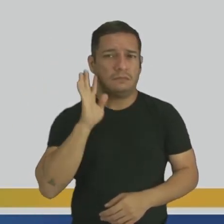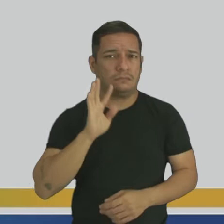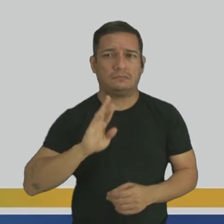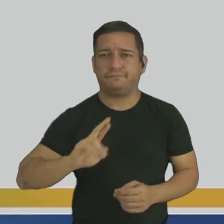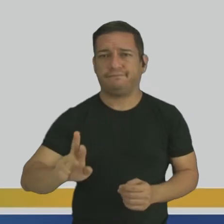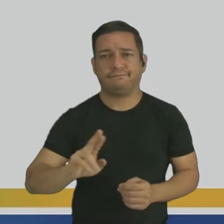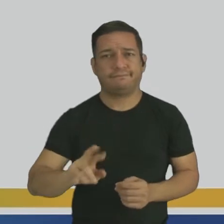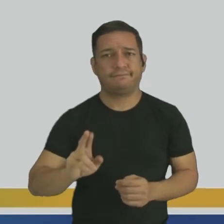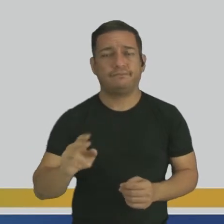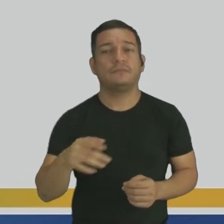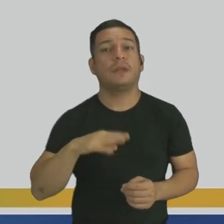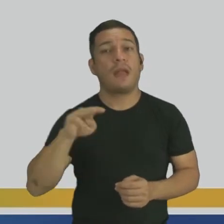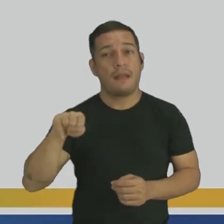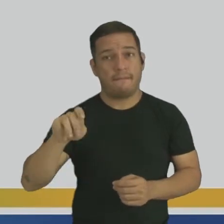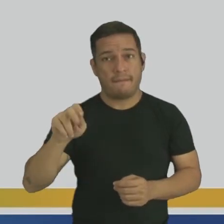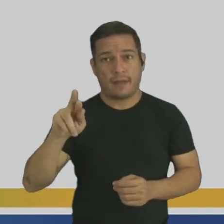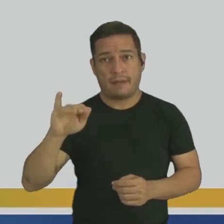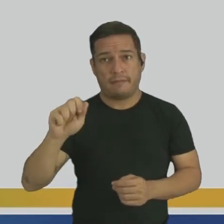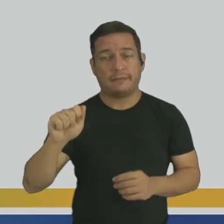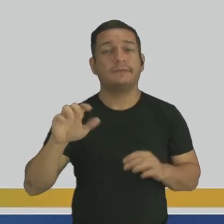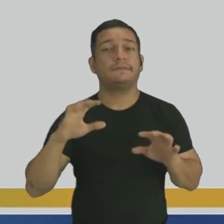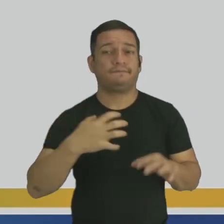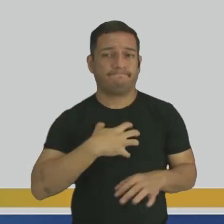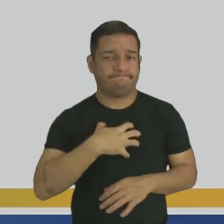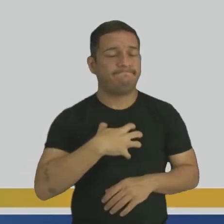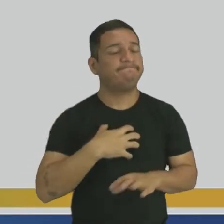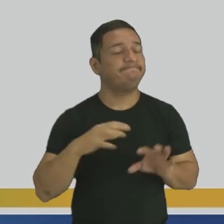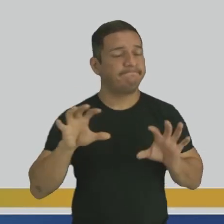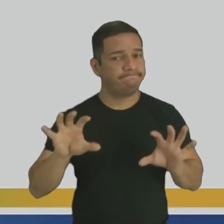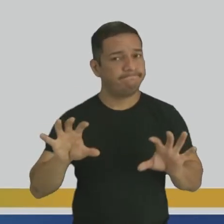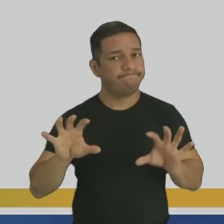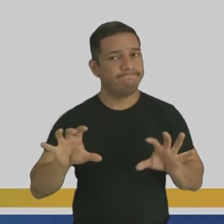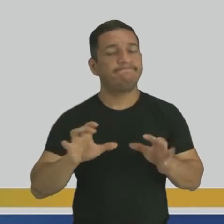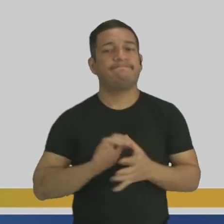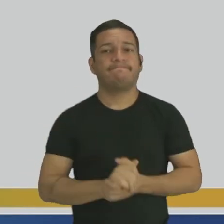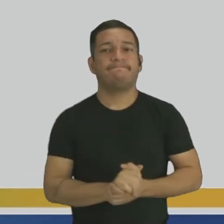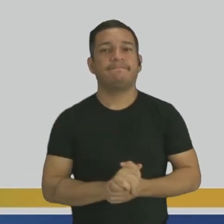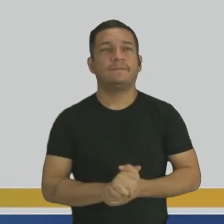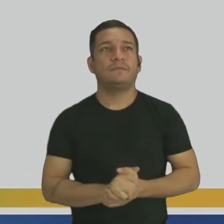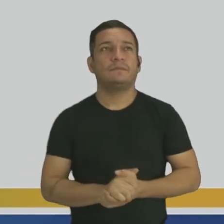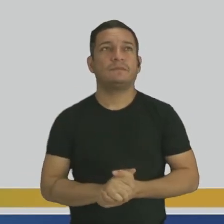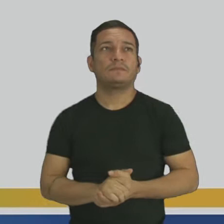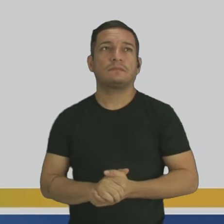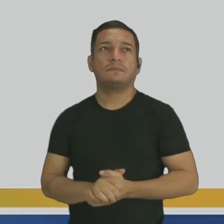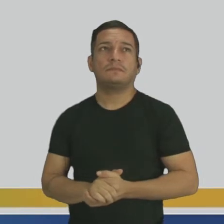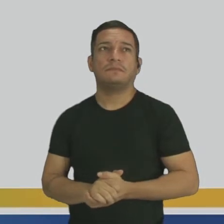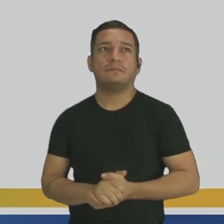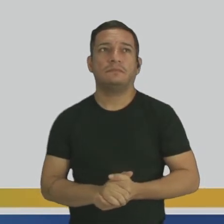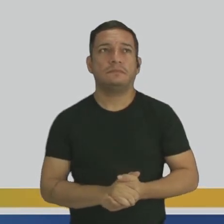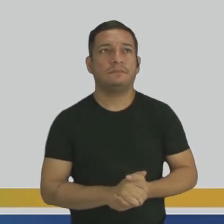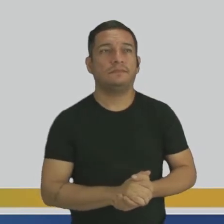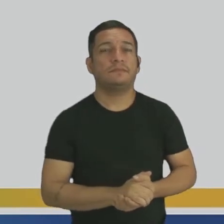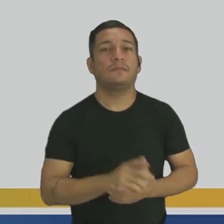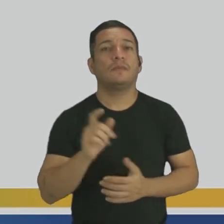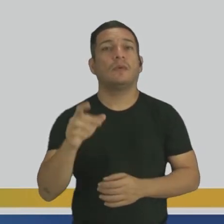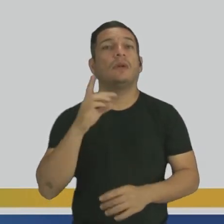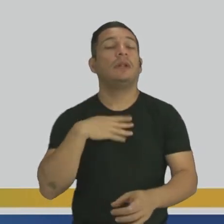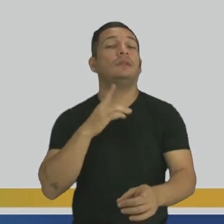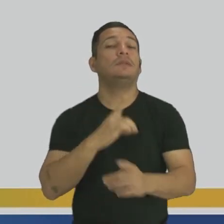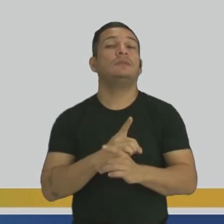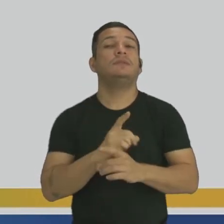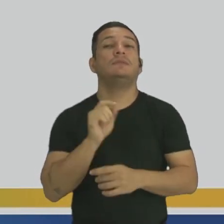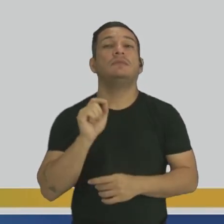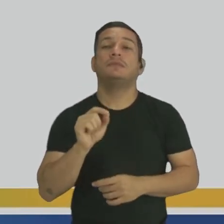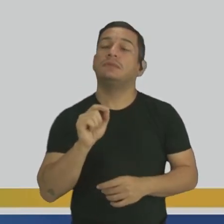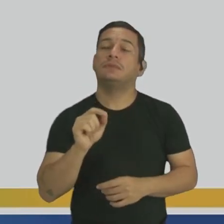Então, a Marina estava dessa forma, passeando e vendo as coisas que não estavam legais. O que ela descobriu?